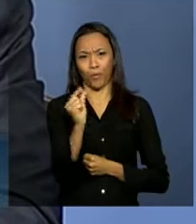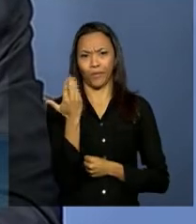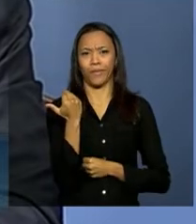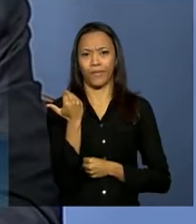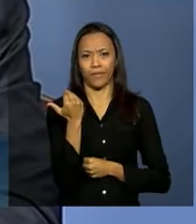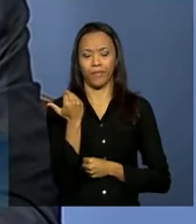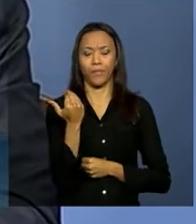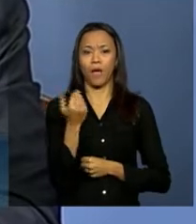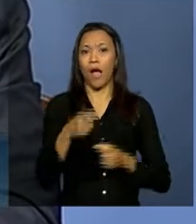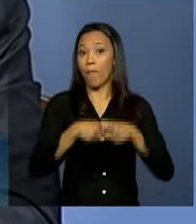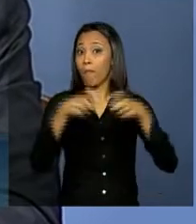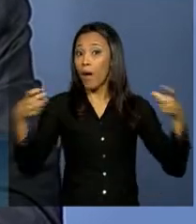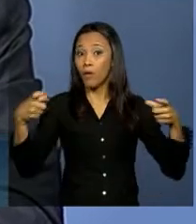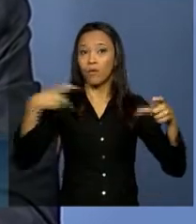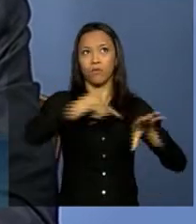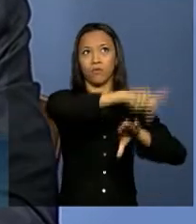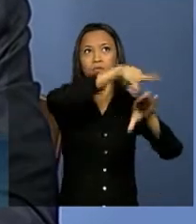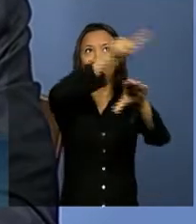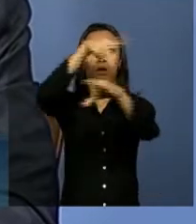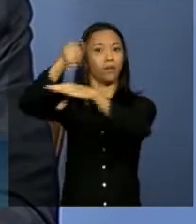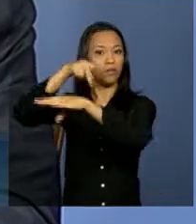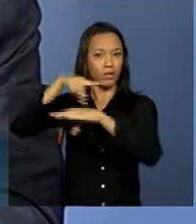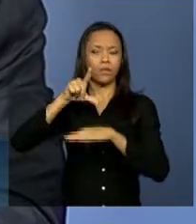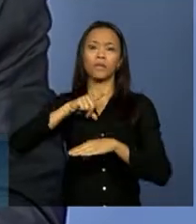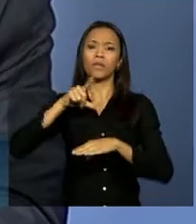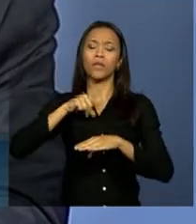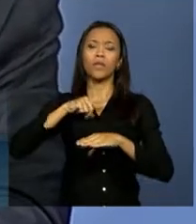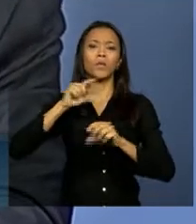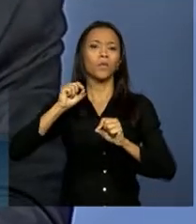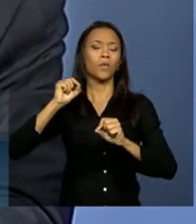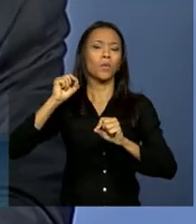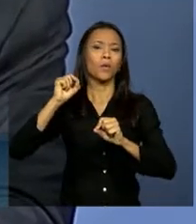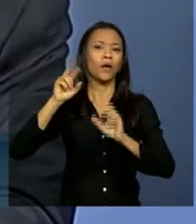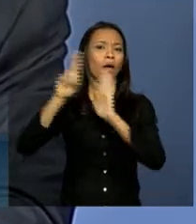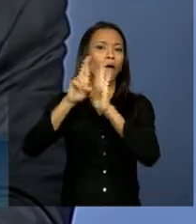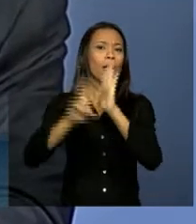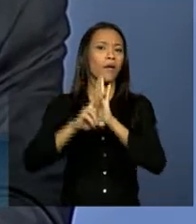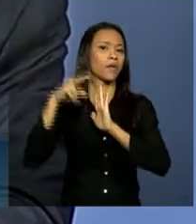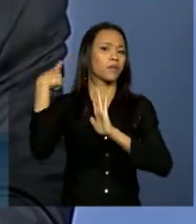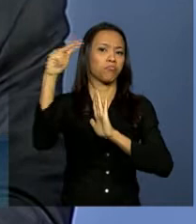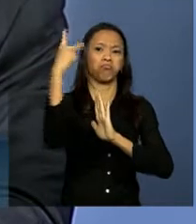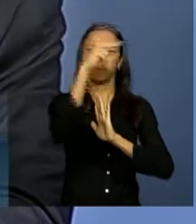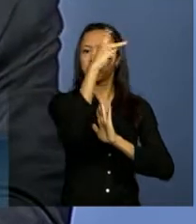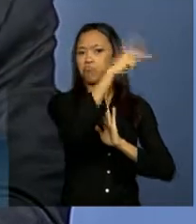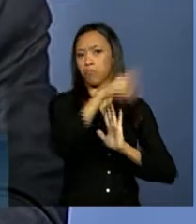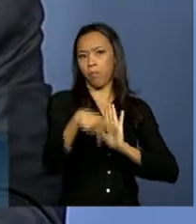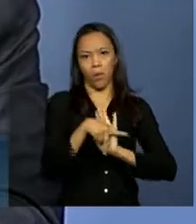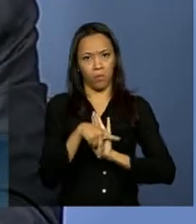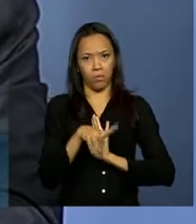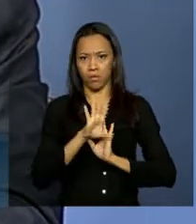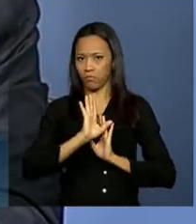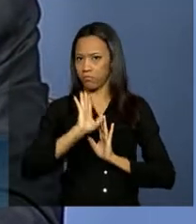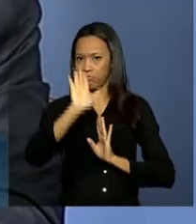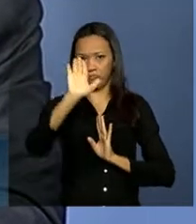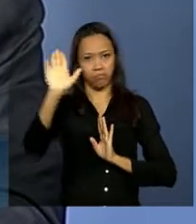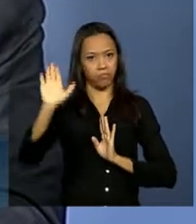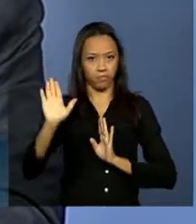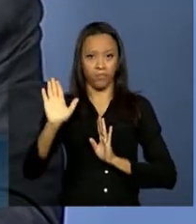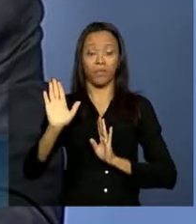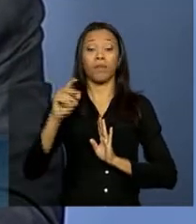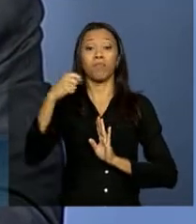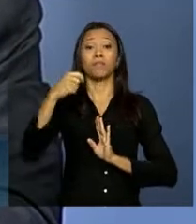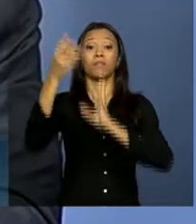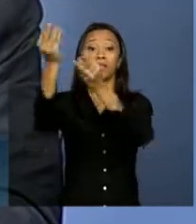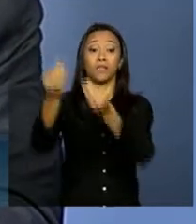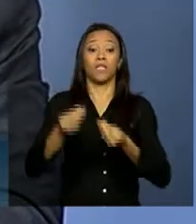A maior parte dos países tem um processo de ratificação interno. Muitos deles têm que mandar para o